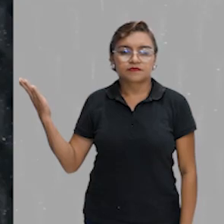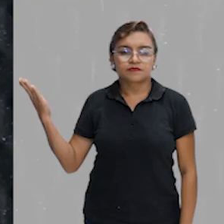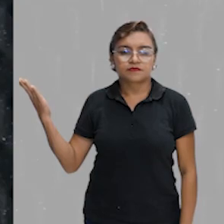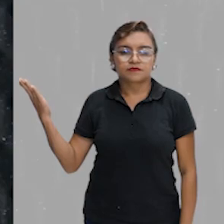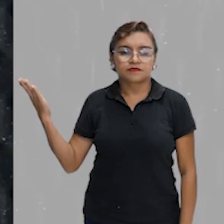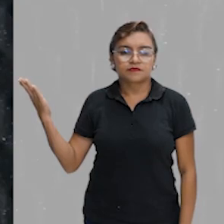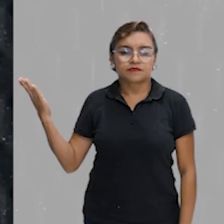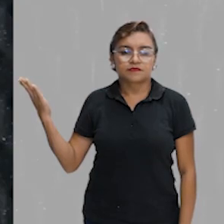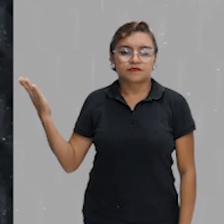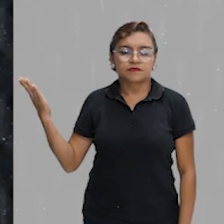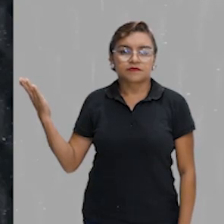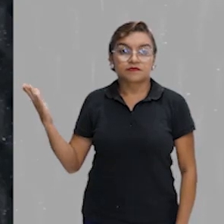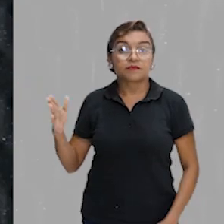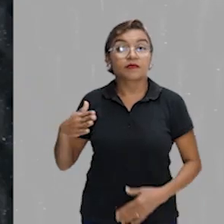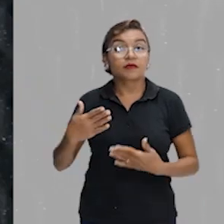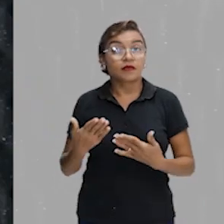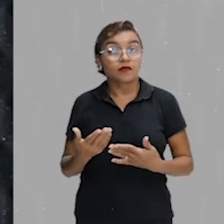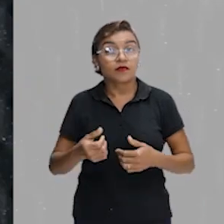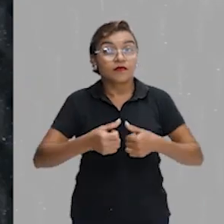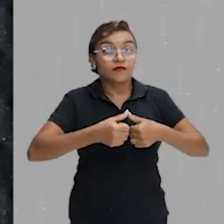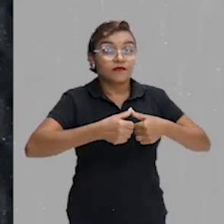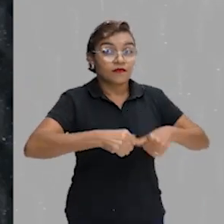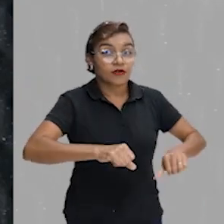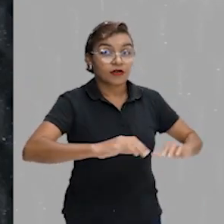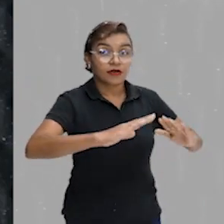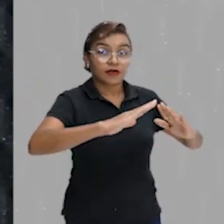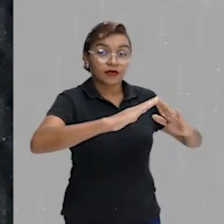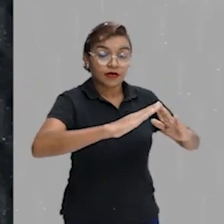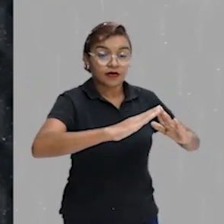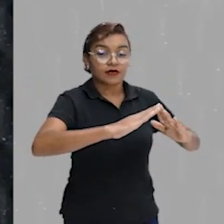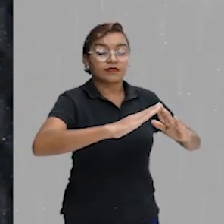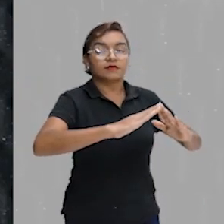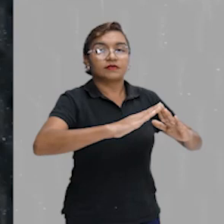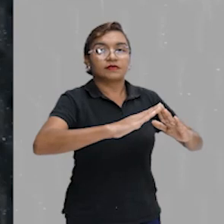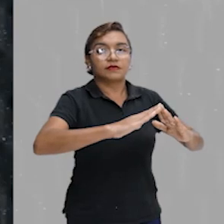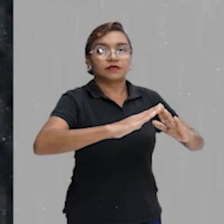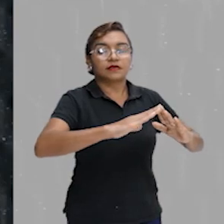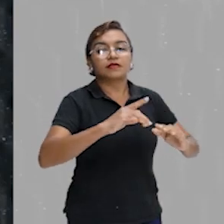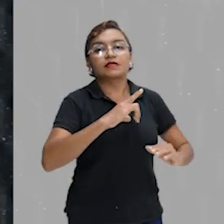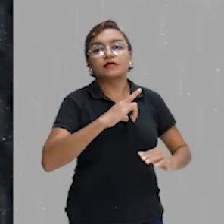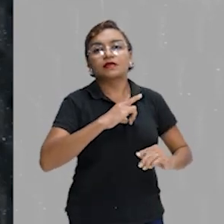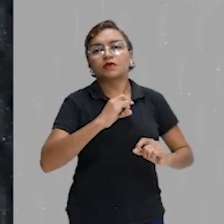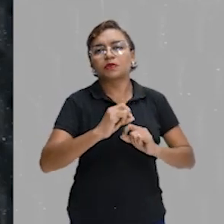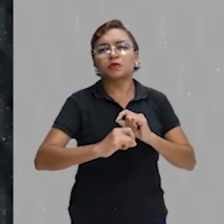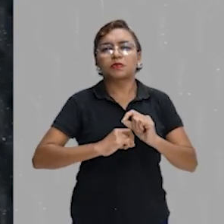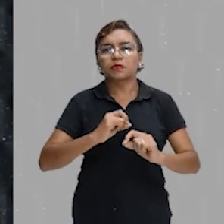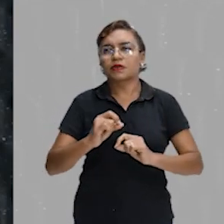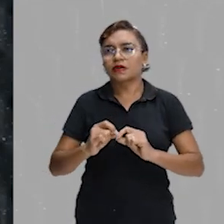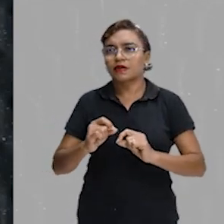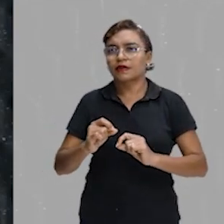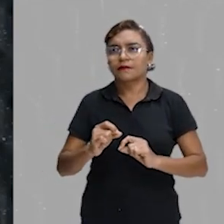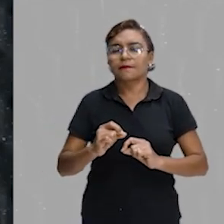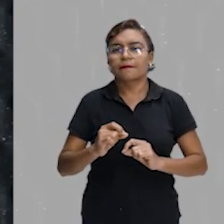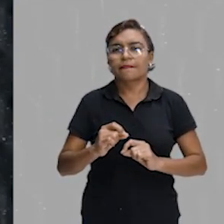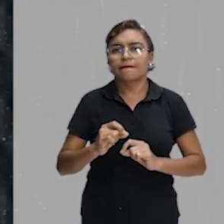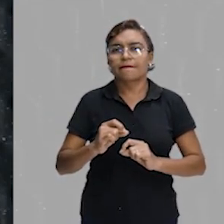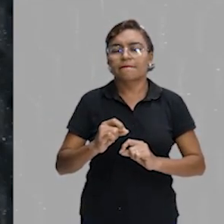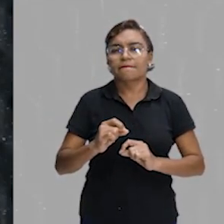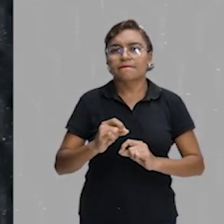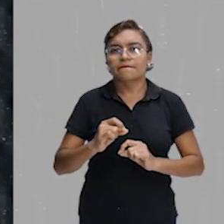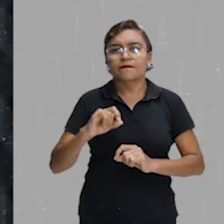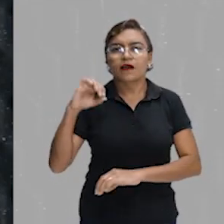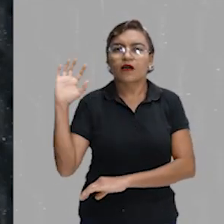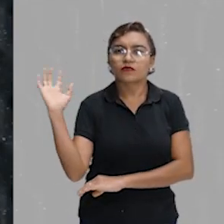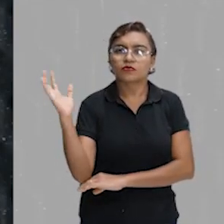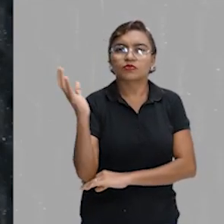que dá-te em casa. Então, fique em casa para manter a nossa... A nossa fauna, a nossa flora, os nossos